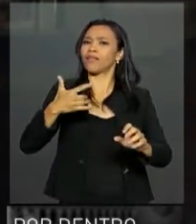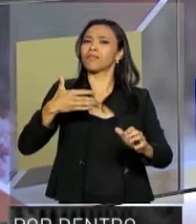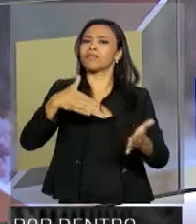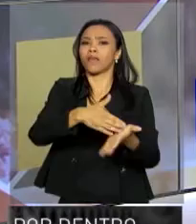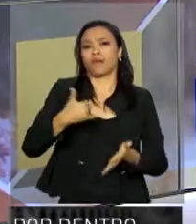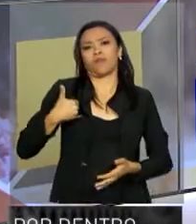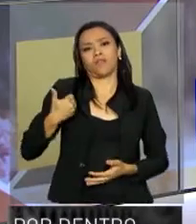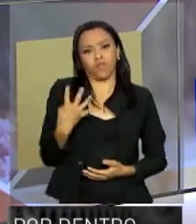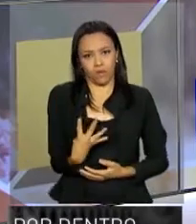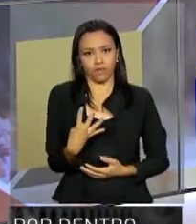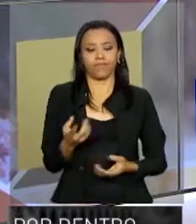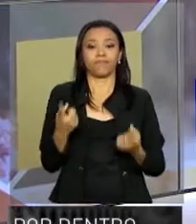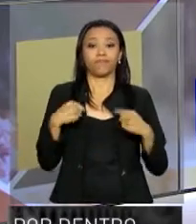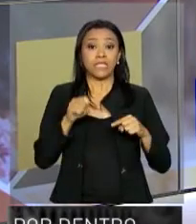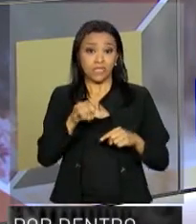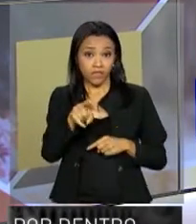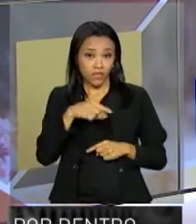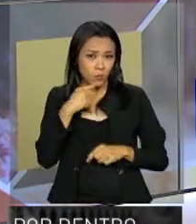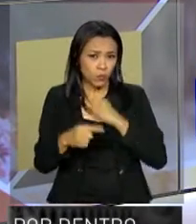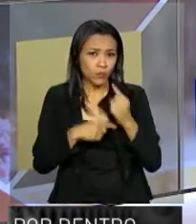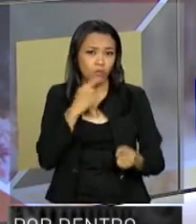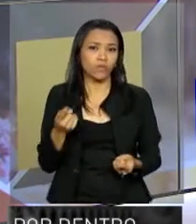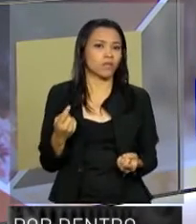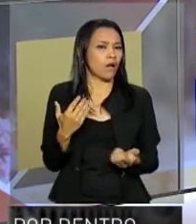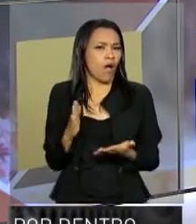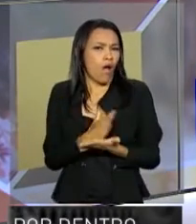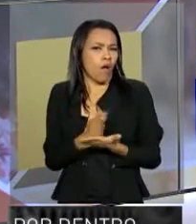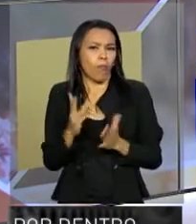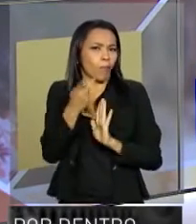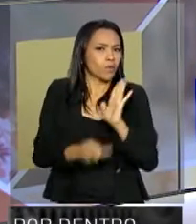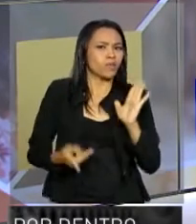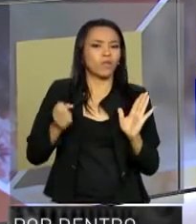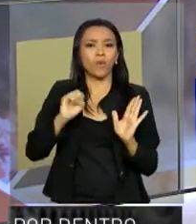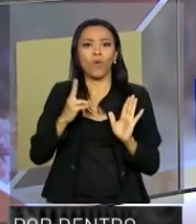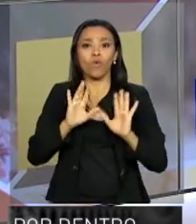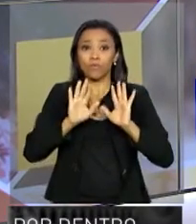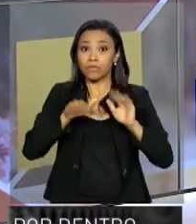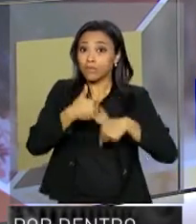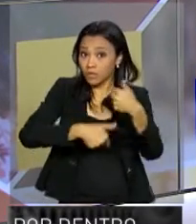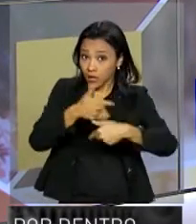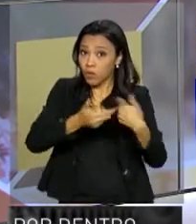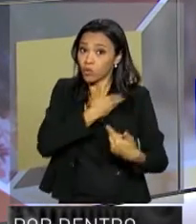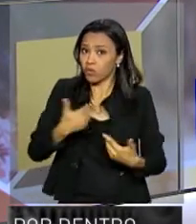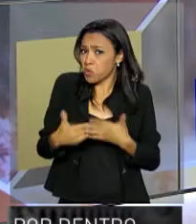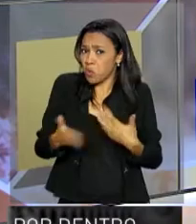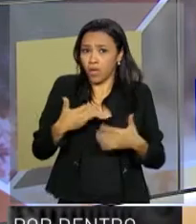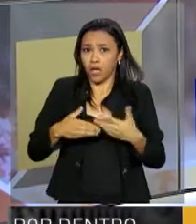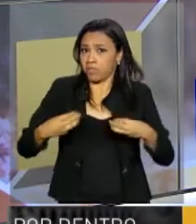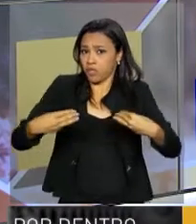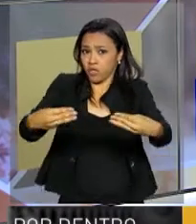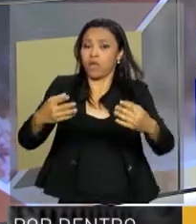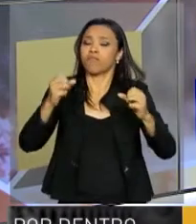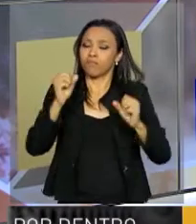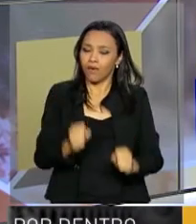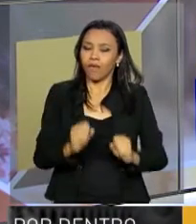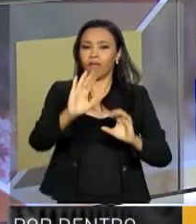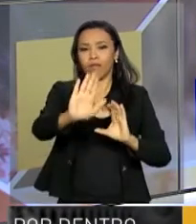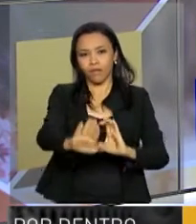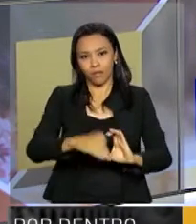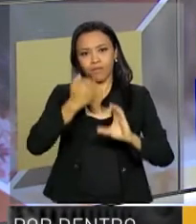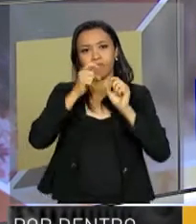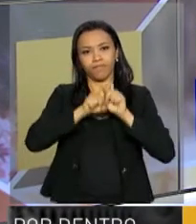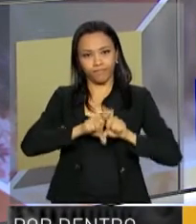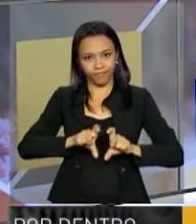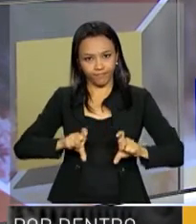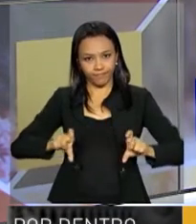idade. Se você tem dúvidas sobre algum projeto ou ação do governo, de qualquer ministério, escreva para por dentro do